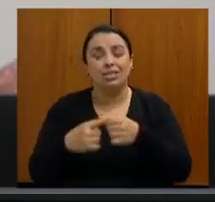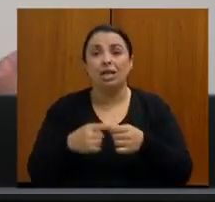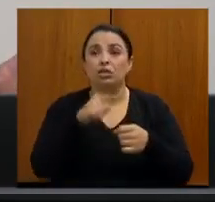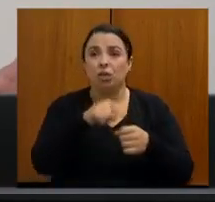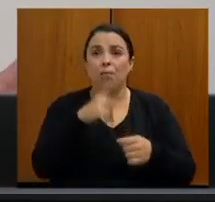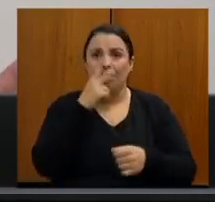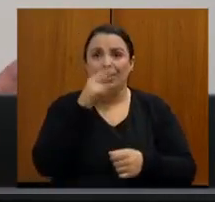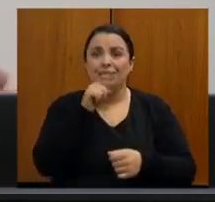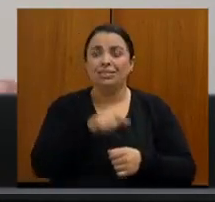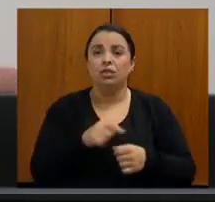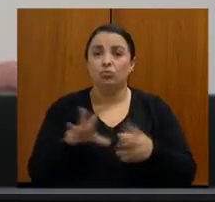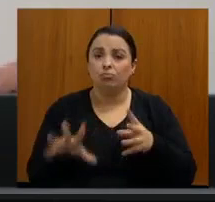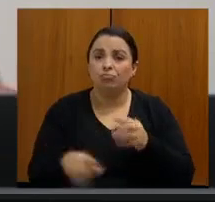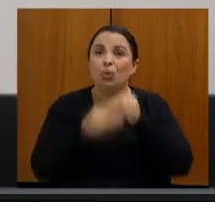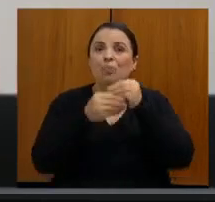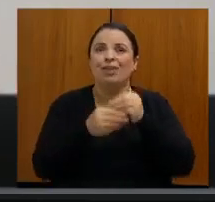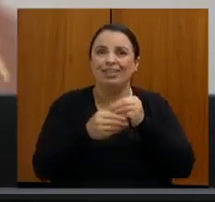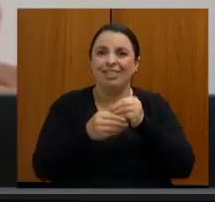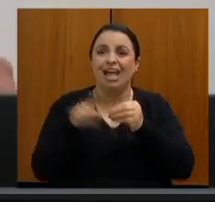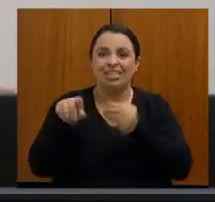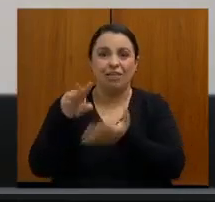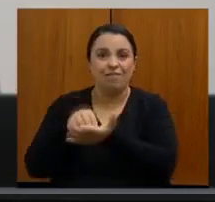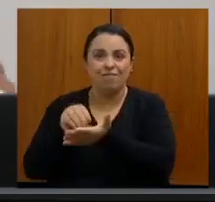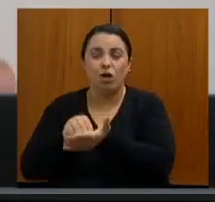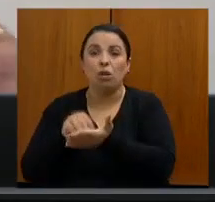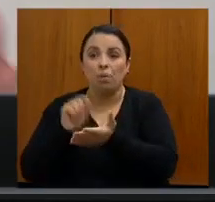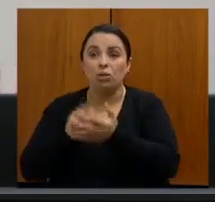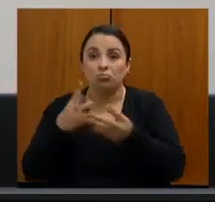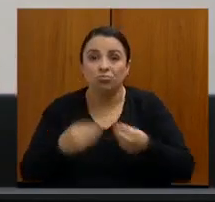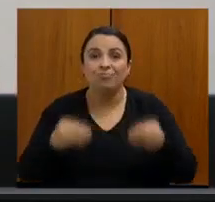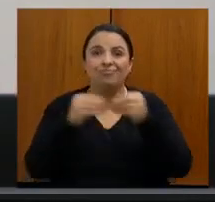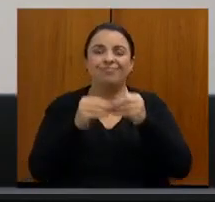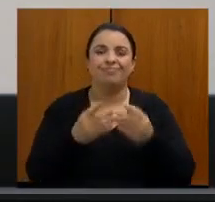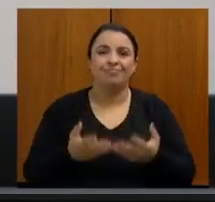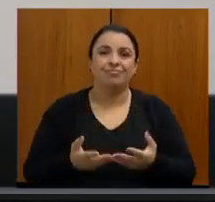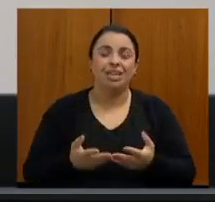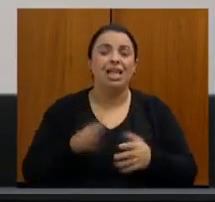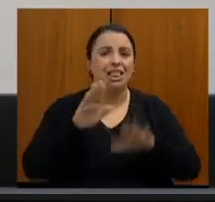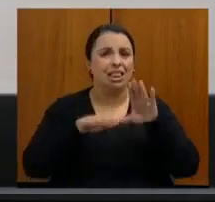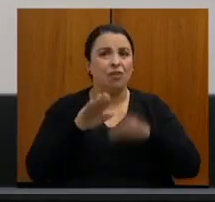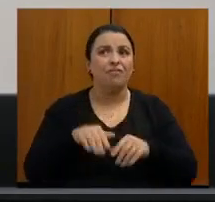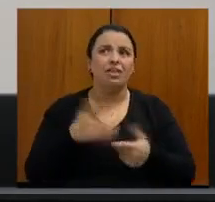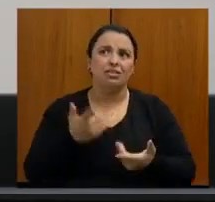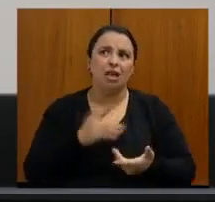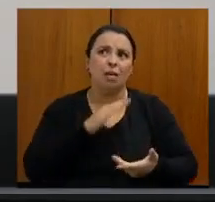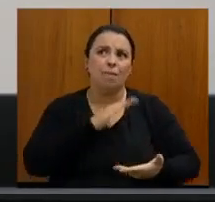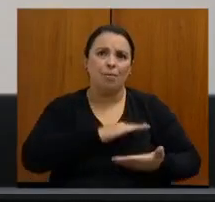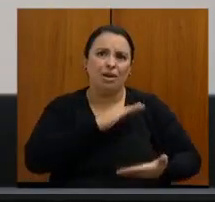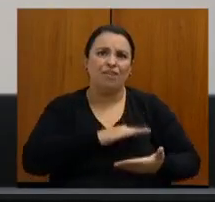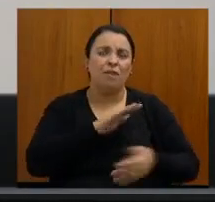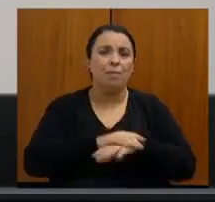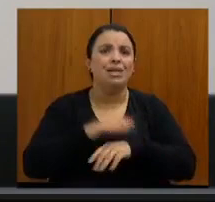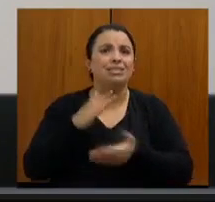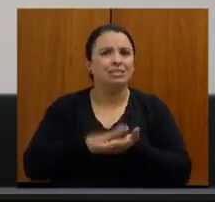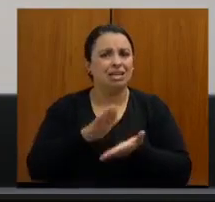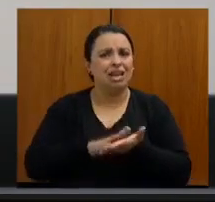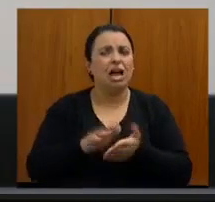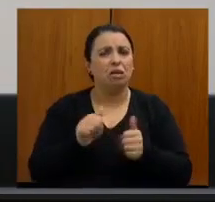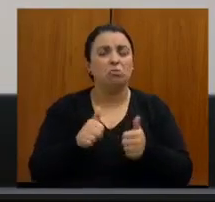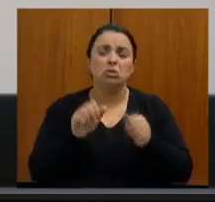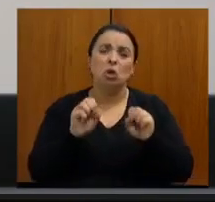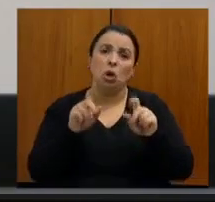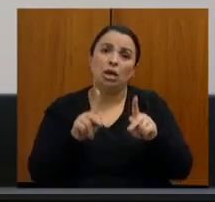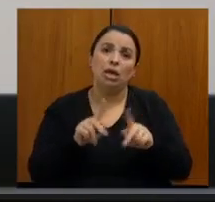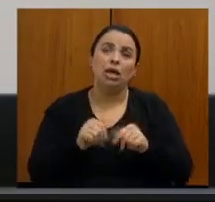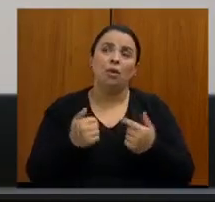assistenciais. Tudo bem, o custo da mamografia pode sair um pouco mais caro, mas é óbvio, porque não estamos contando apenas